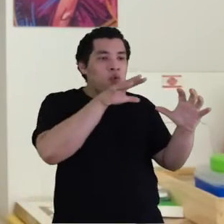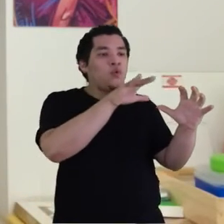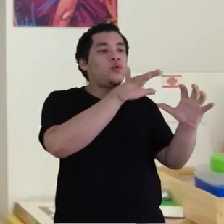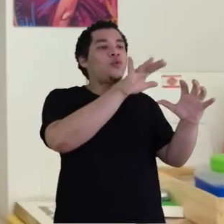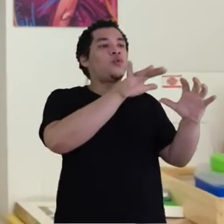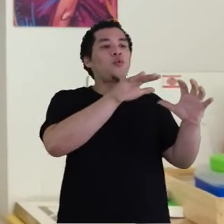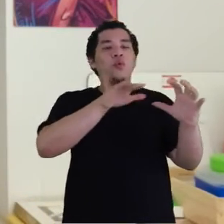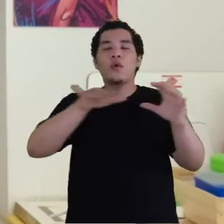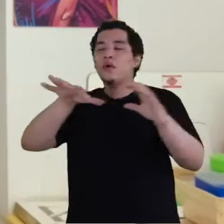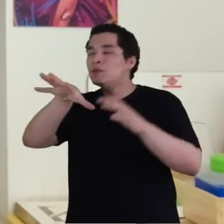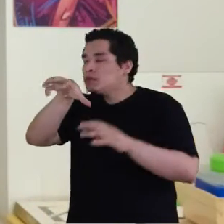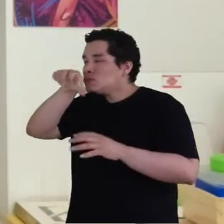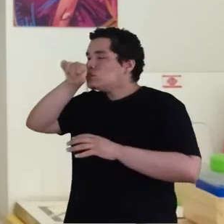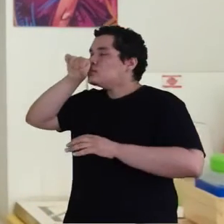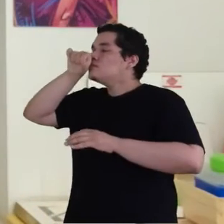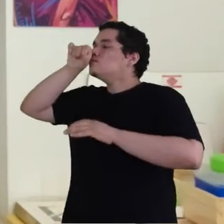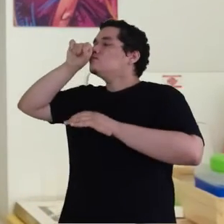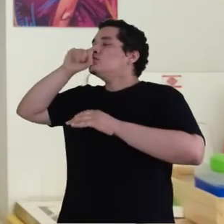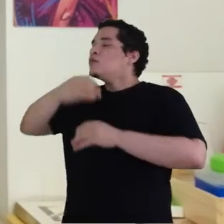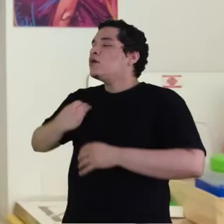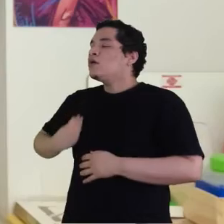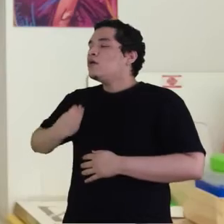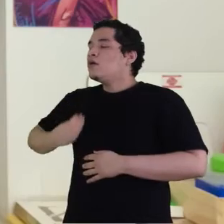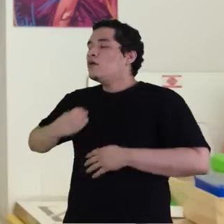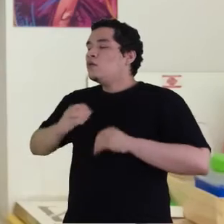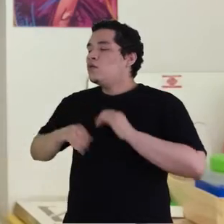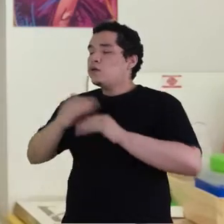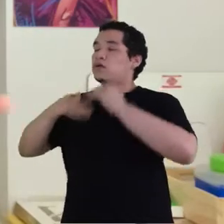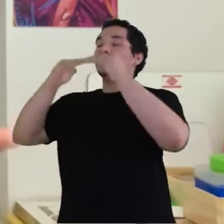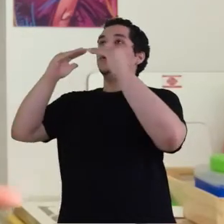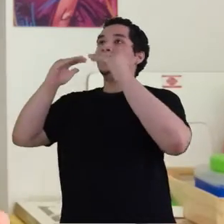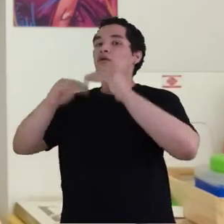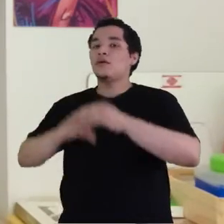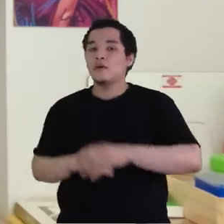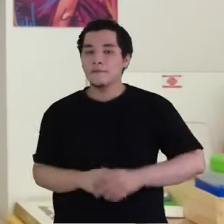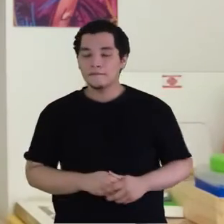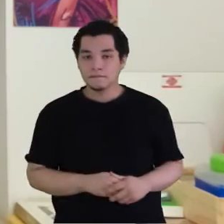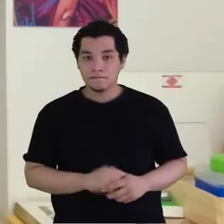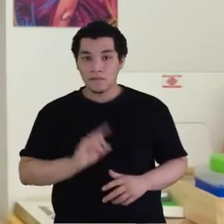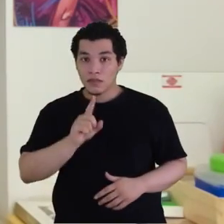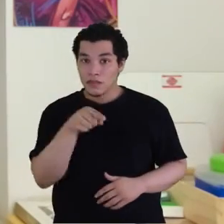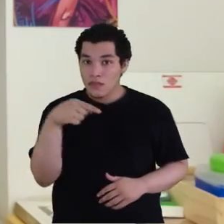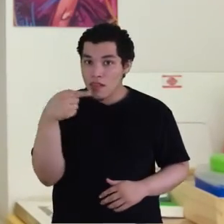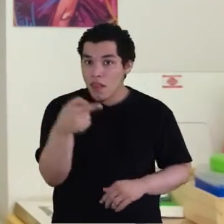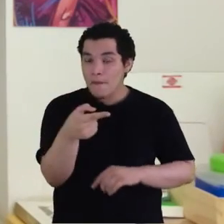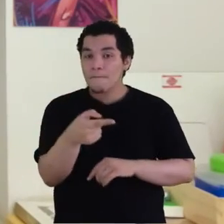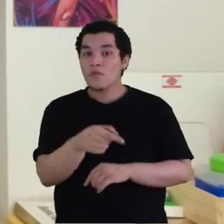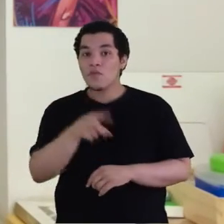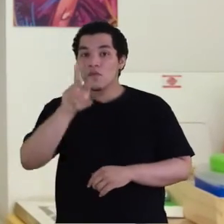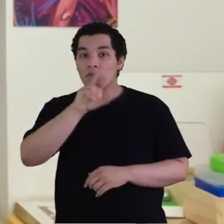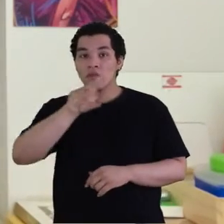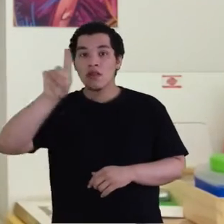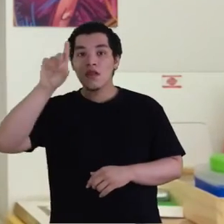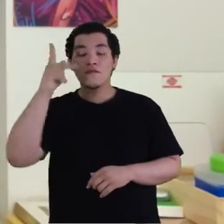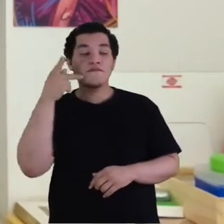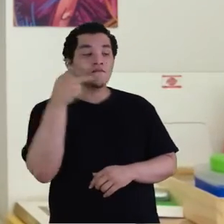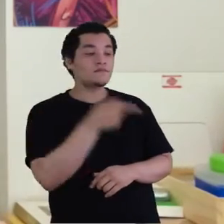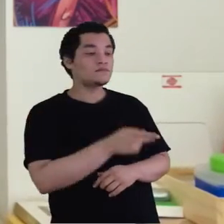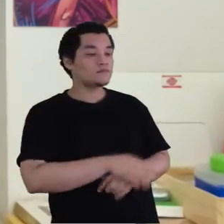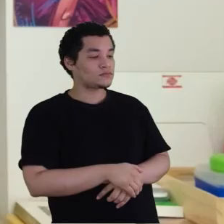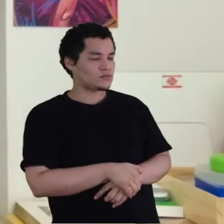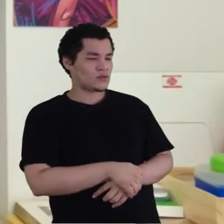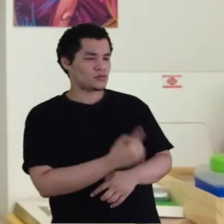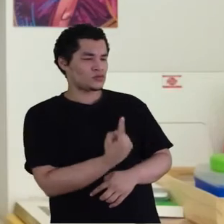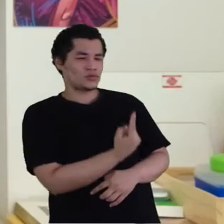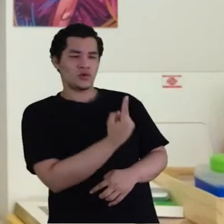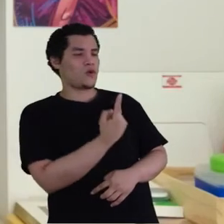da vida, e o homem se tornou um ser vivente. Então o Senhor Deus declarou, não é bom que